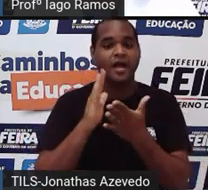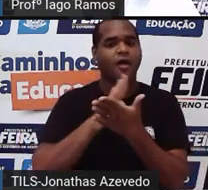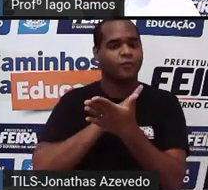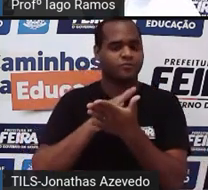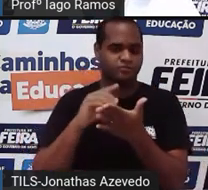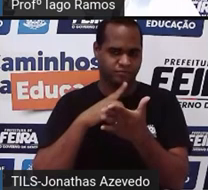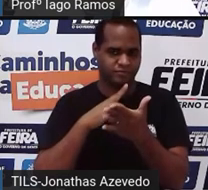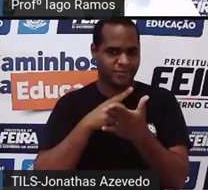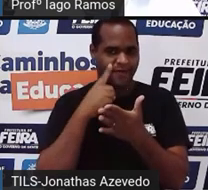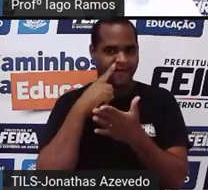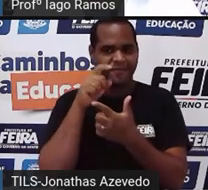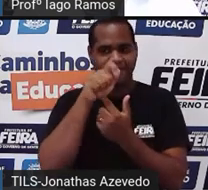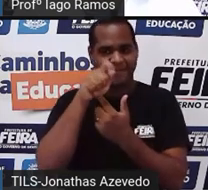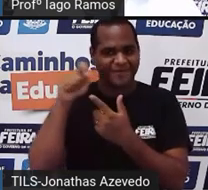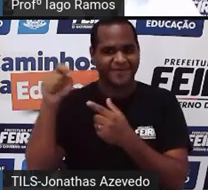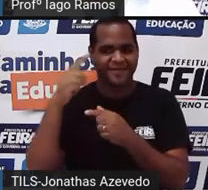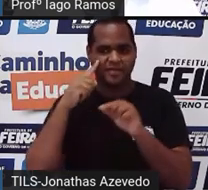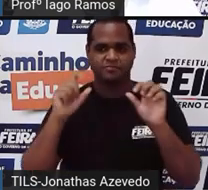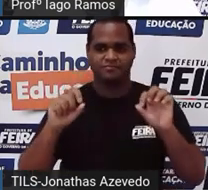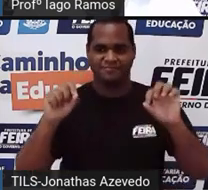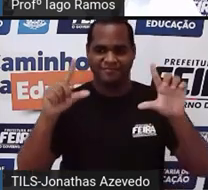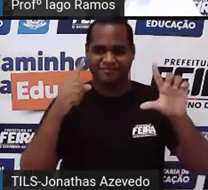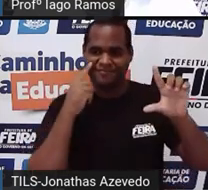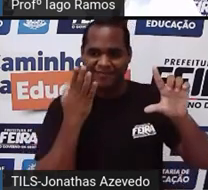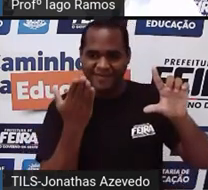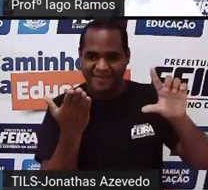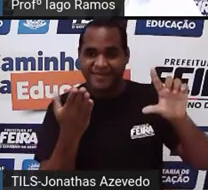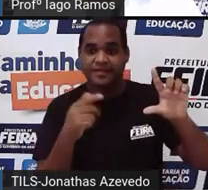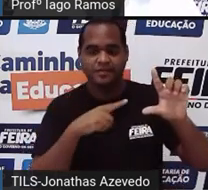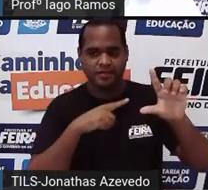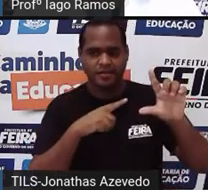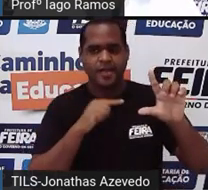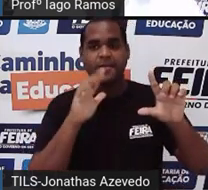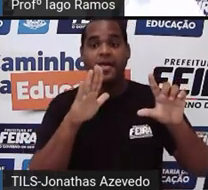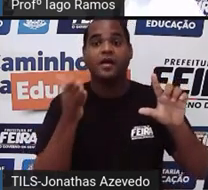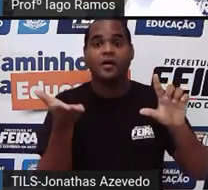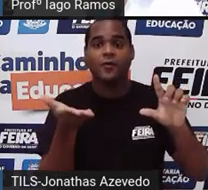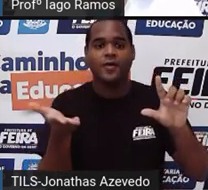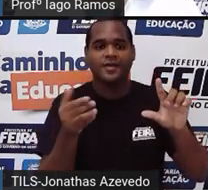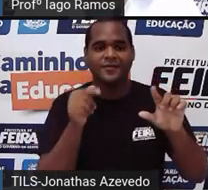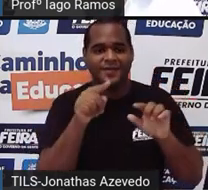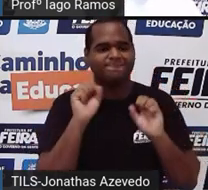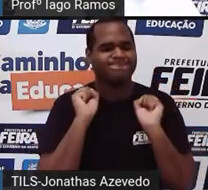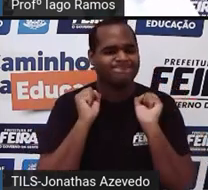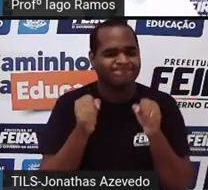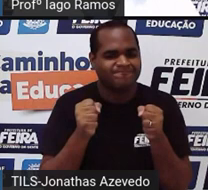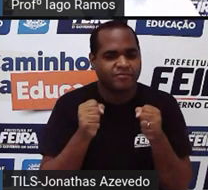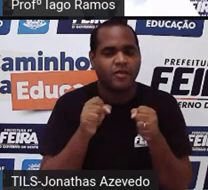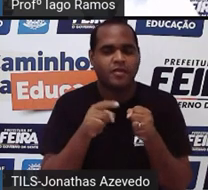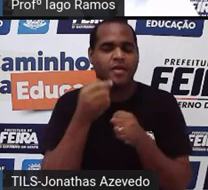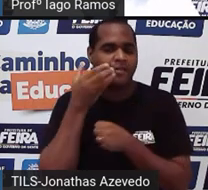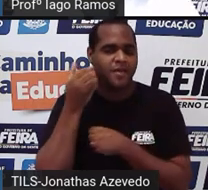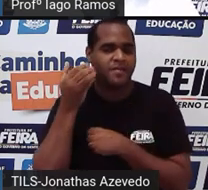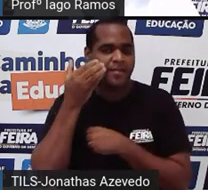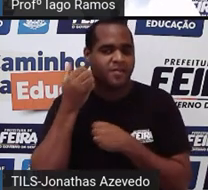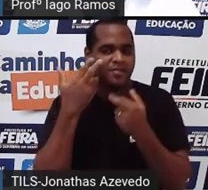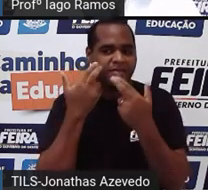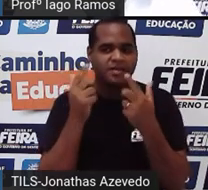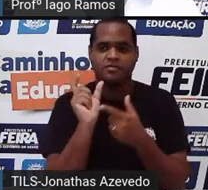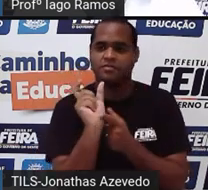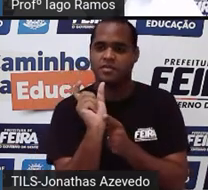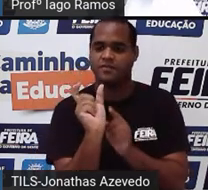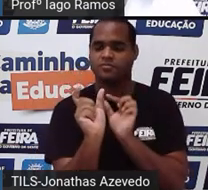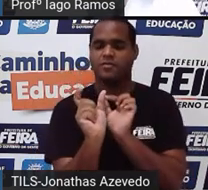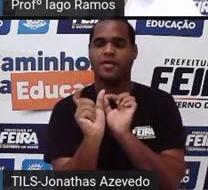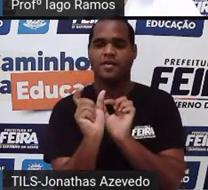escritas ali na tela, mas eu quero que a gente dê mais atenção só para aquela palavrinha